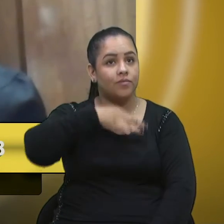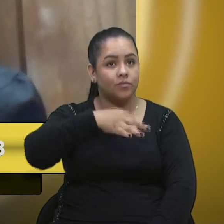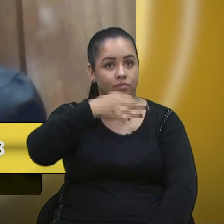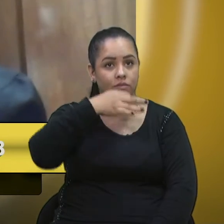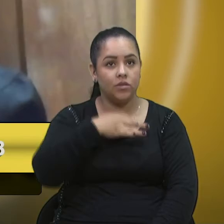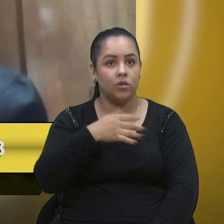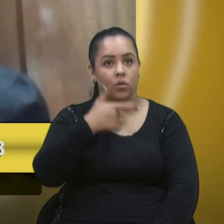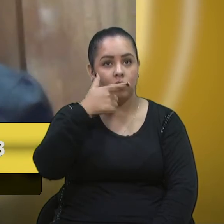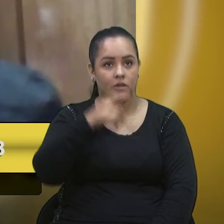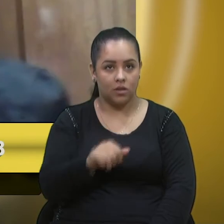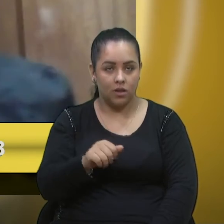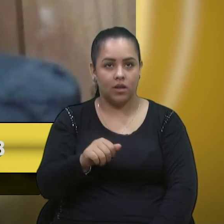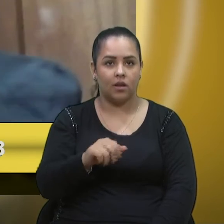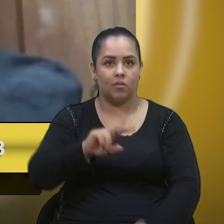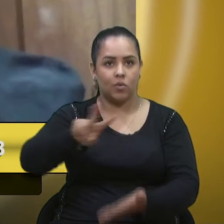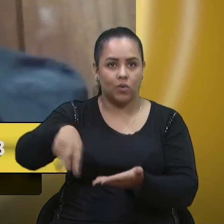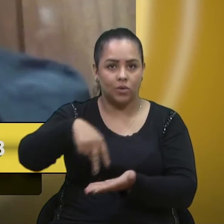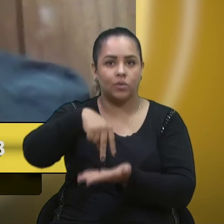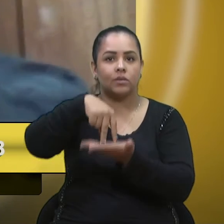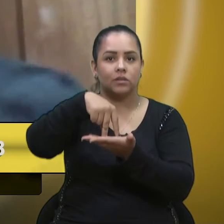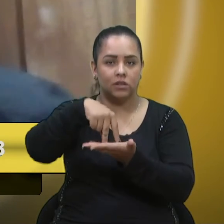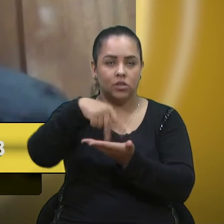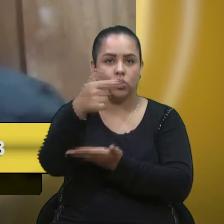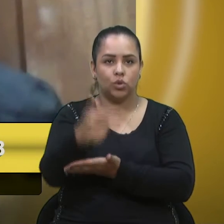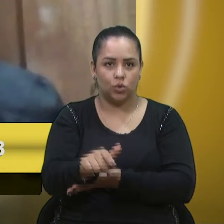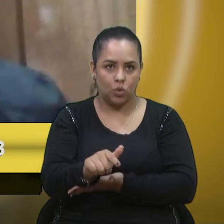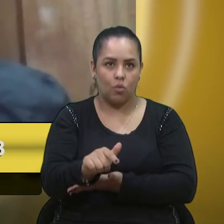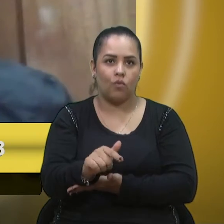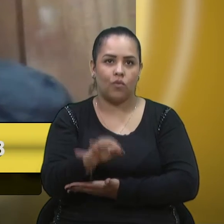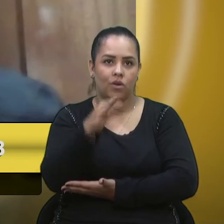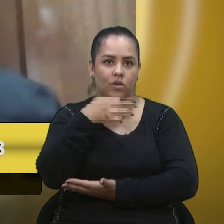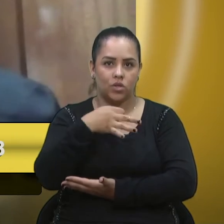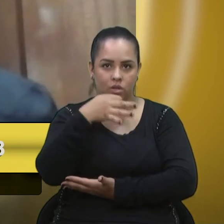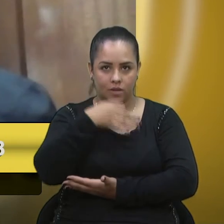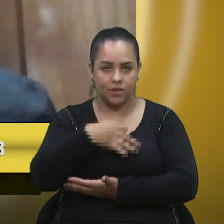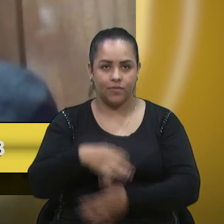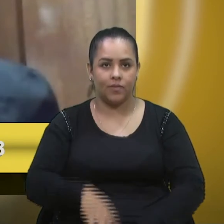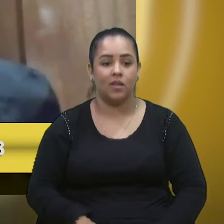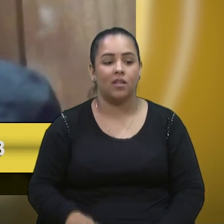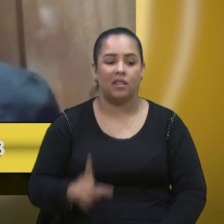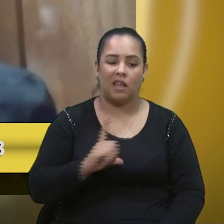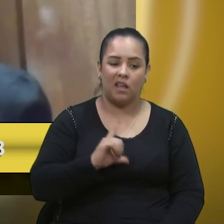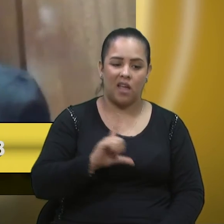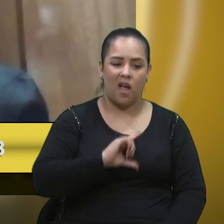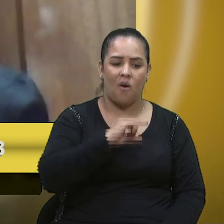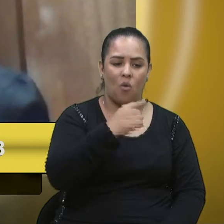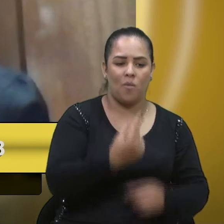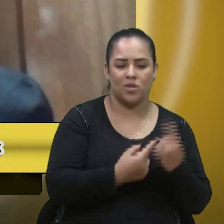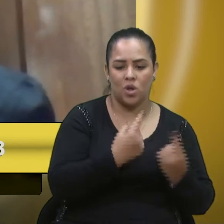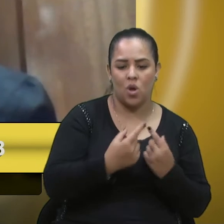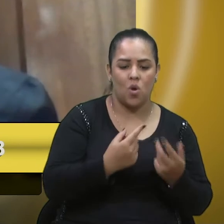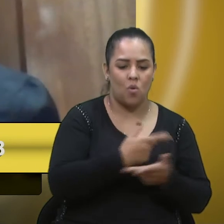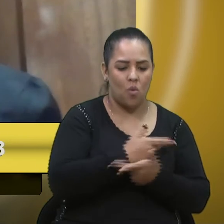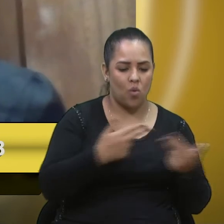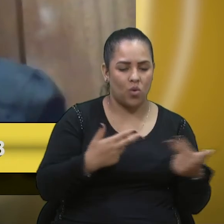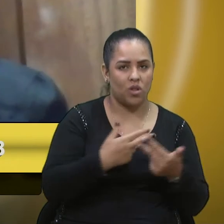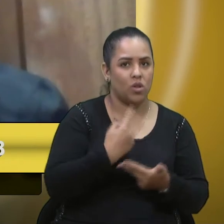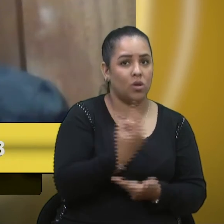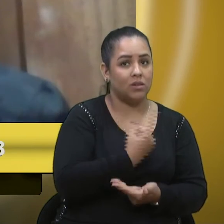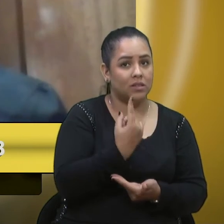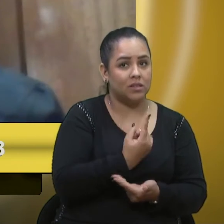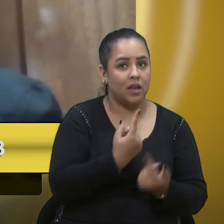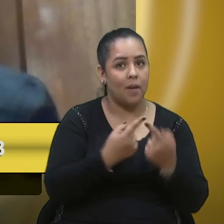ser protagonista. Nós temos algumas atitudes sendo tomadas de forma isolada e muito do que vem sendo